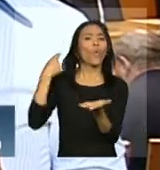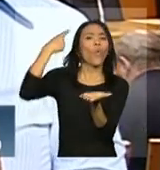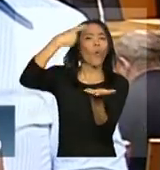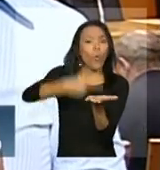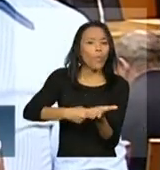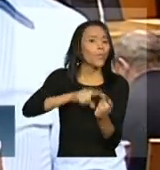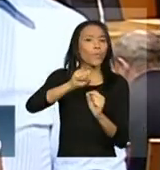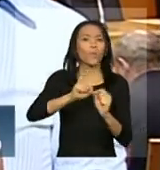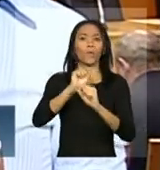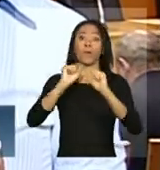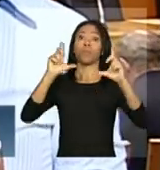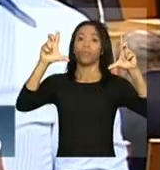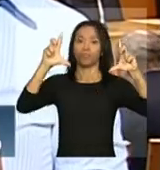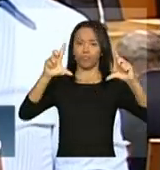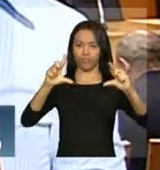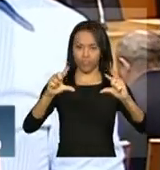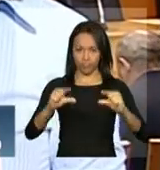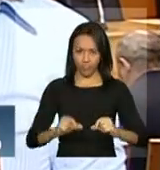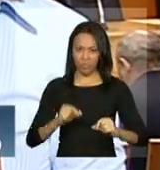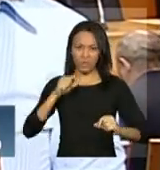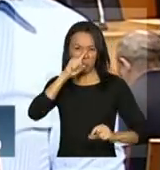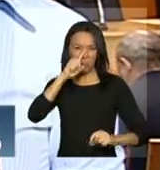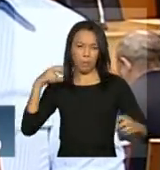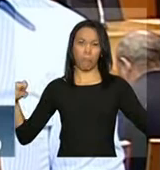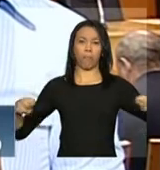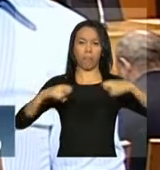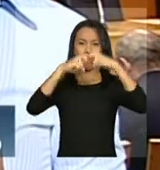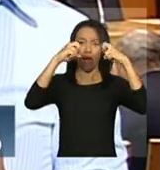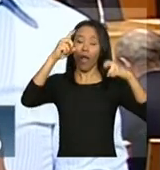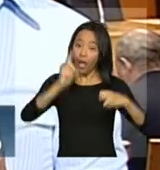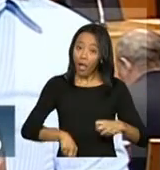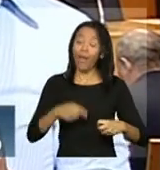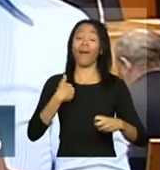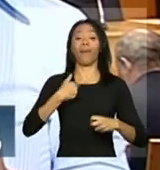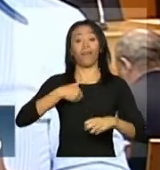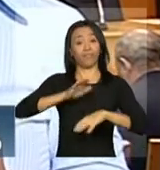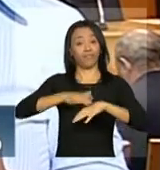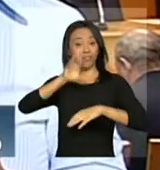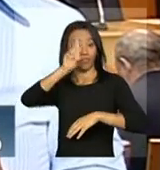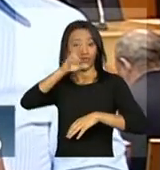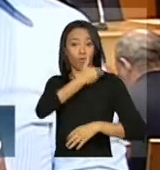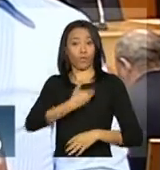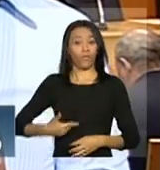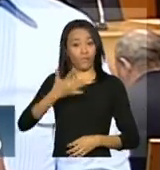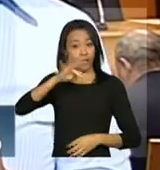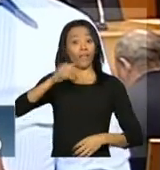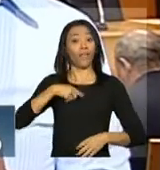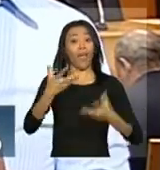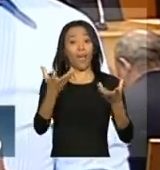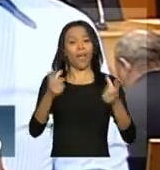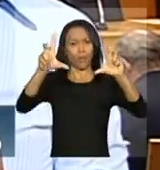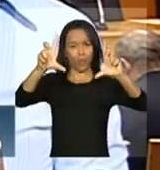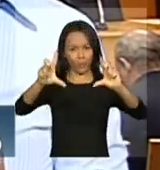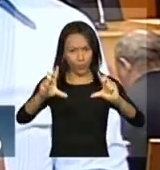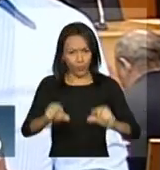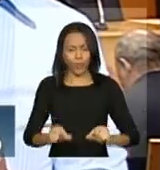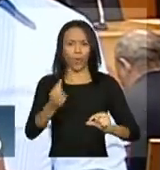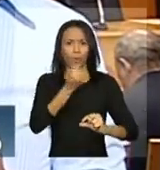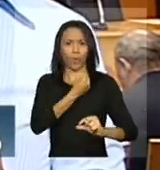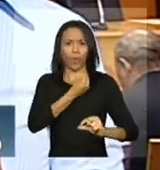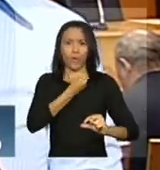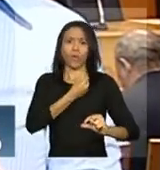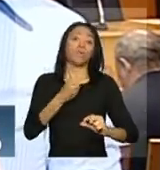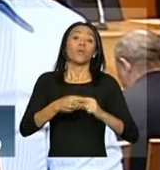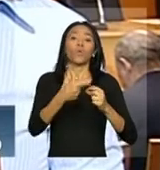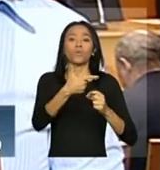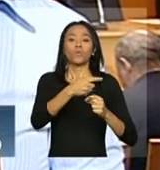pela Redução de Acidentes, uma iniciativa do governo federal que quer reduzir pela metade o número de acidentes entre